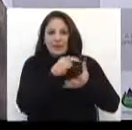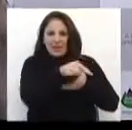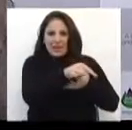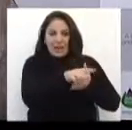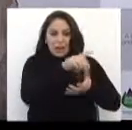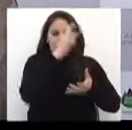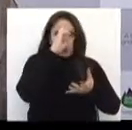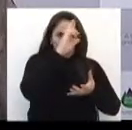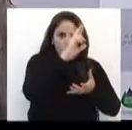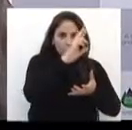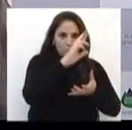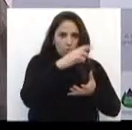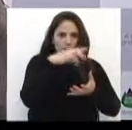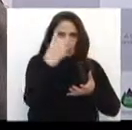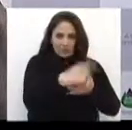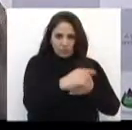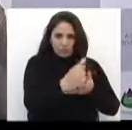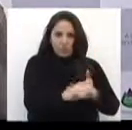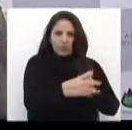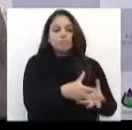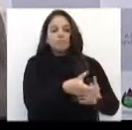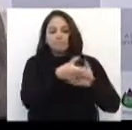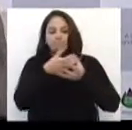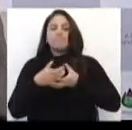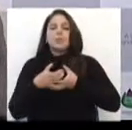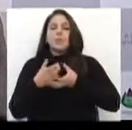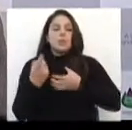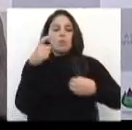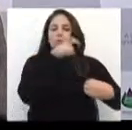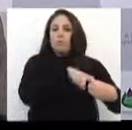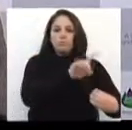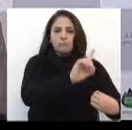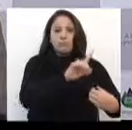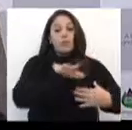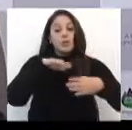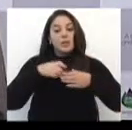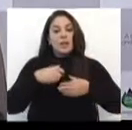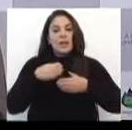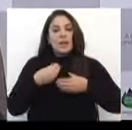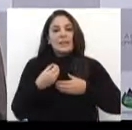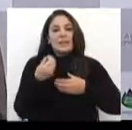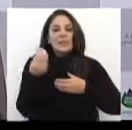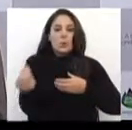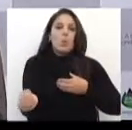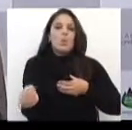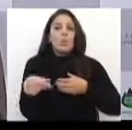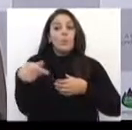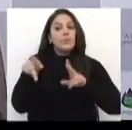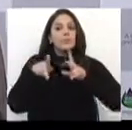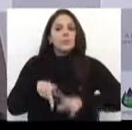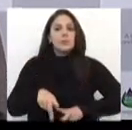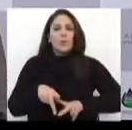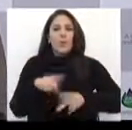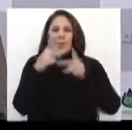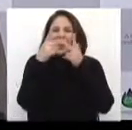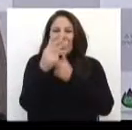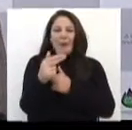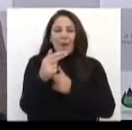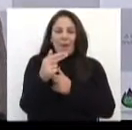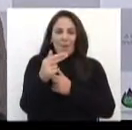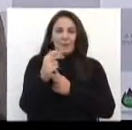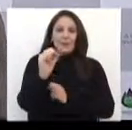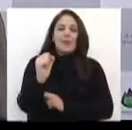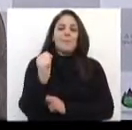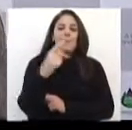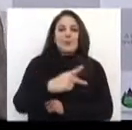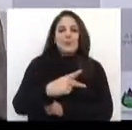e ele só pode ir para a adoção para alguém que não vá usá-lo no trabalho. Ele seria a aposentadoria do cavalo. Então nós também criamos